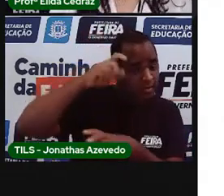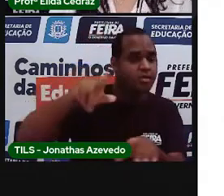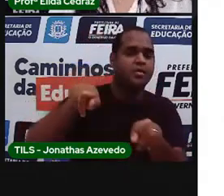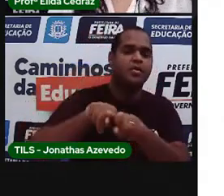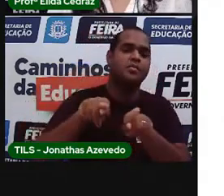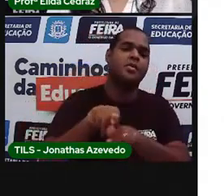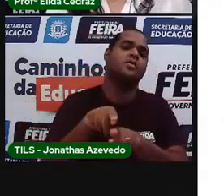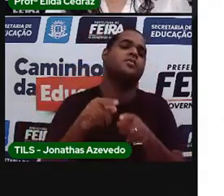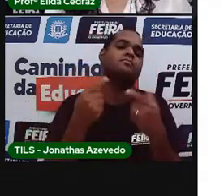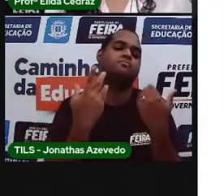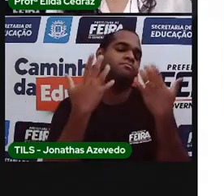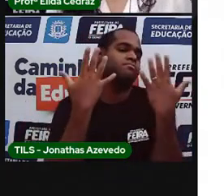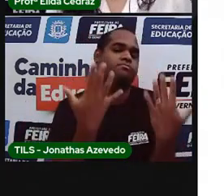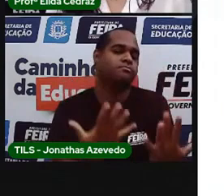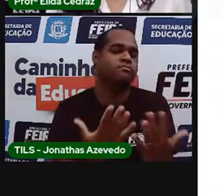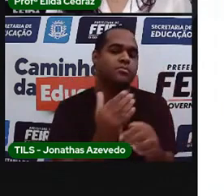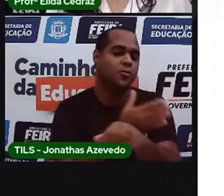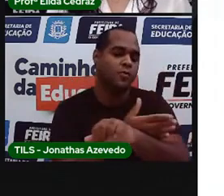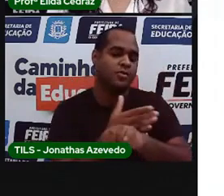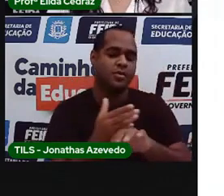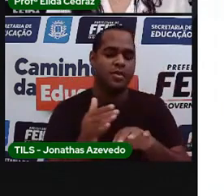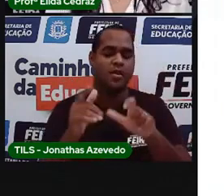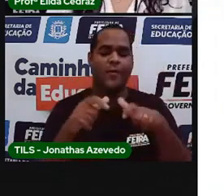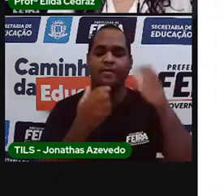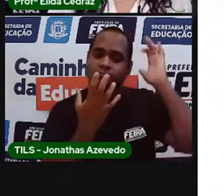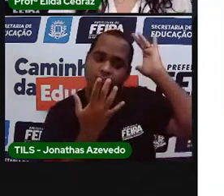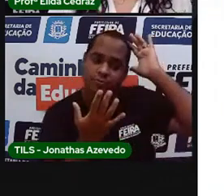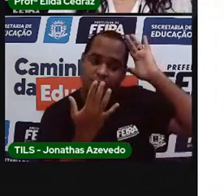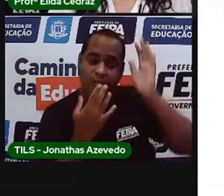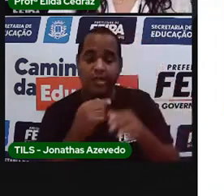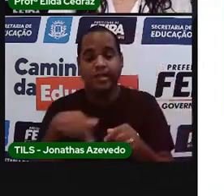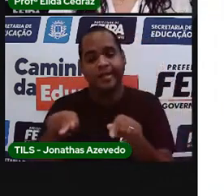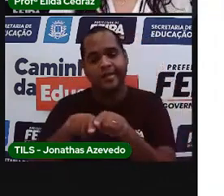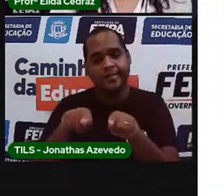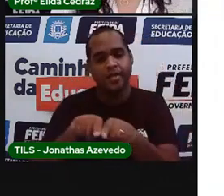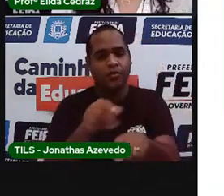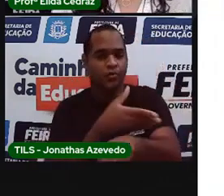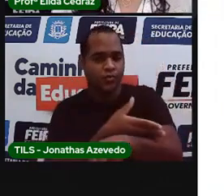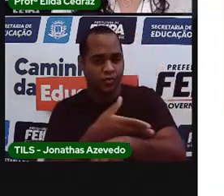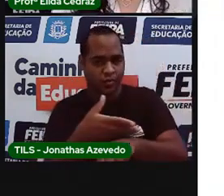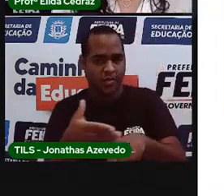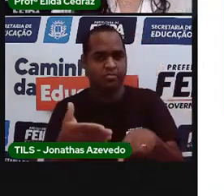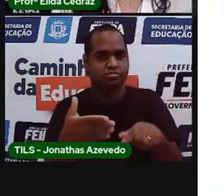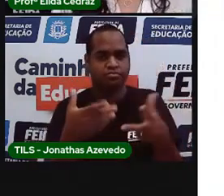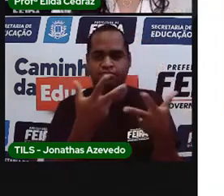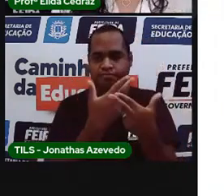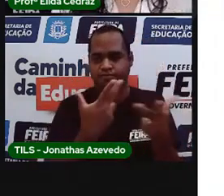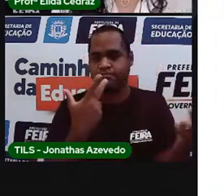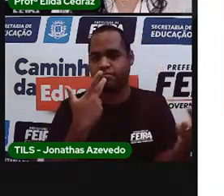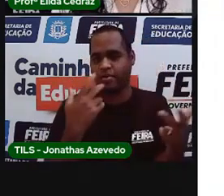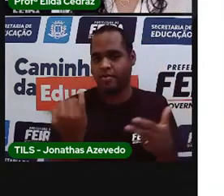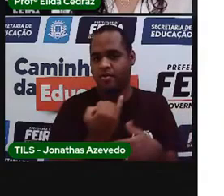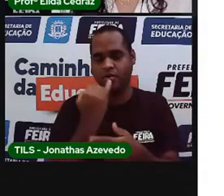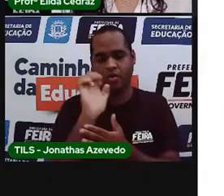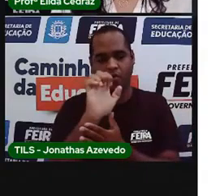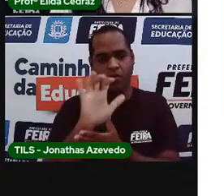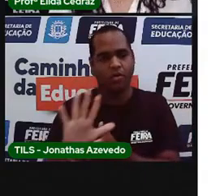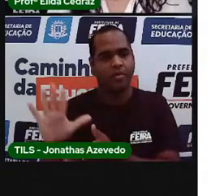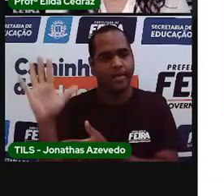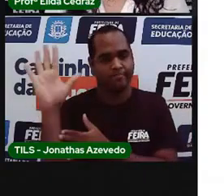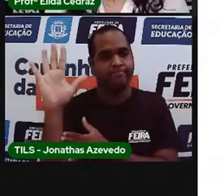tradições deixadas pelos indígenas. E costumes e tradições deixadas pelo povo europeu.